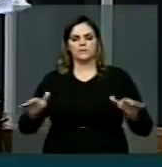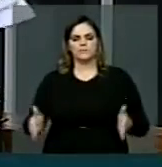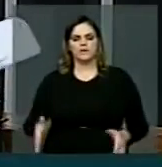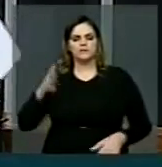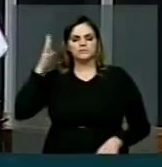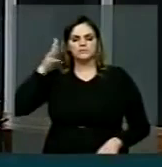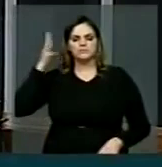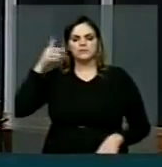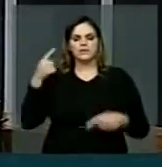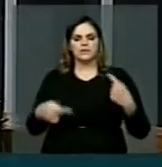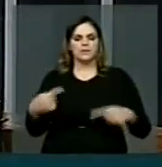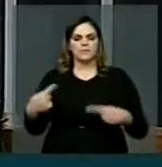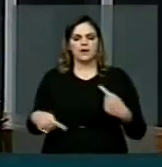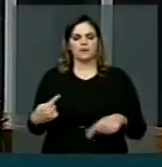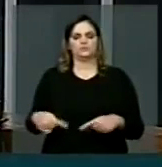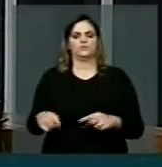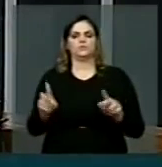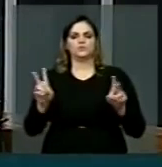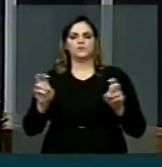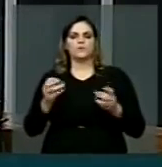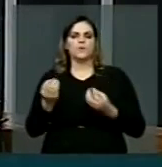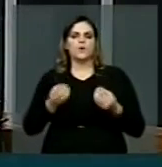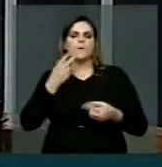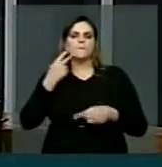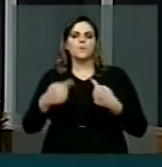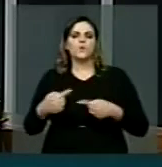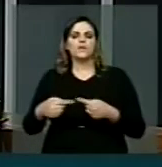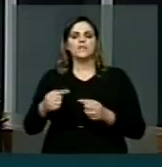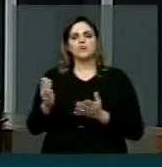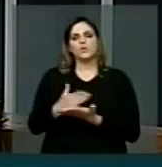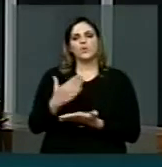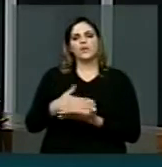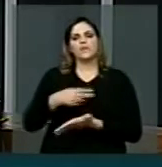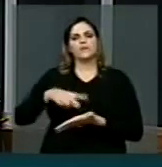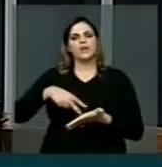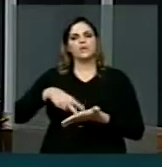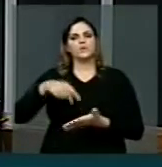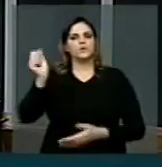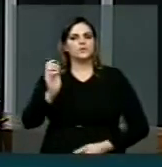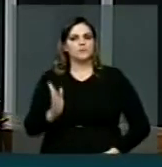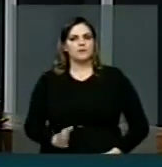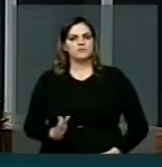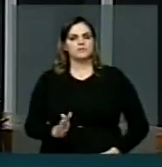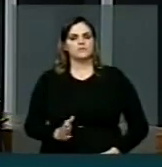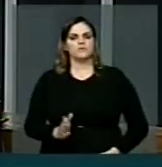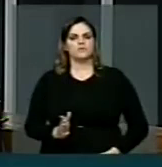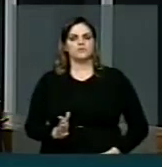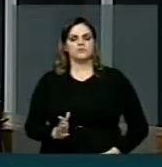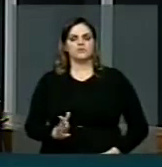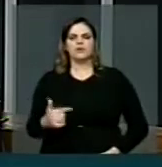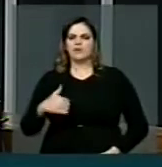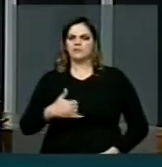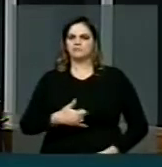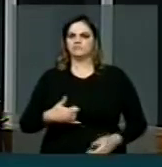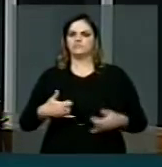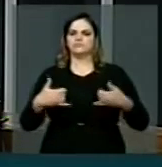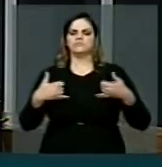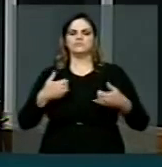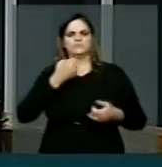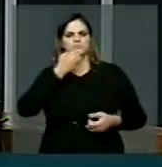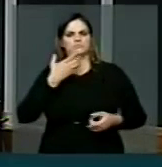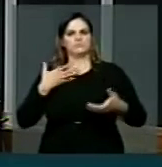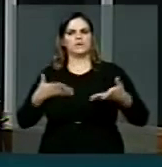de debates sobre as políticas do Livro e da Leitura no Brasil. Tive a honra de